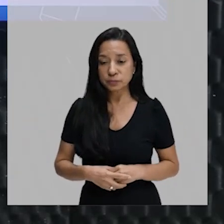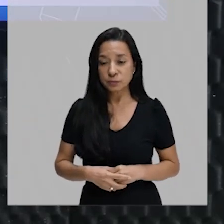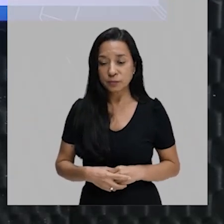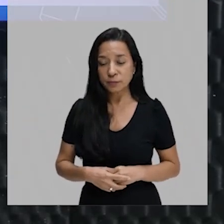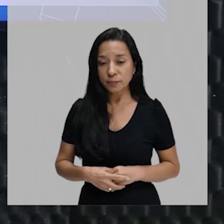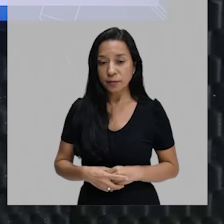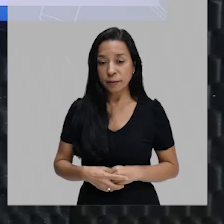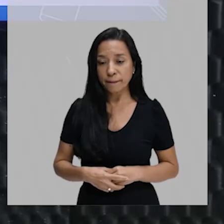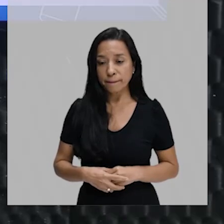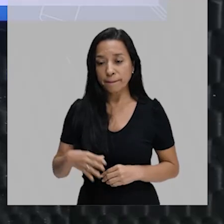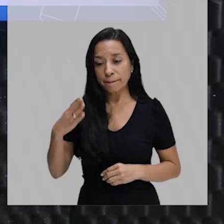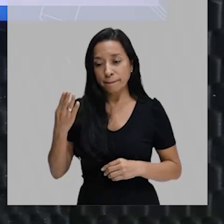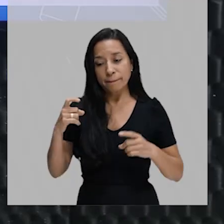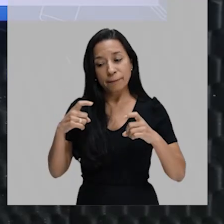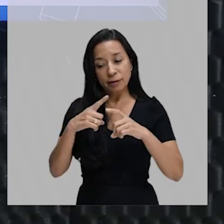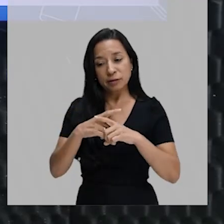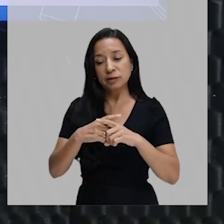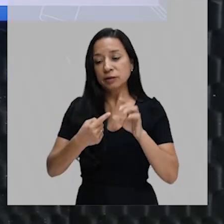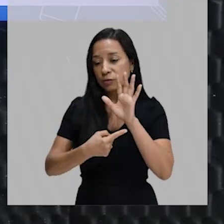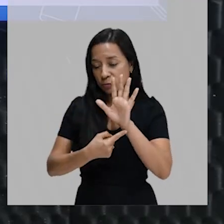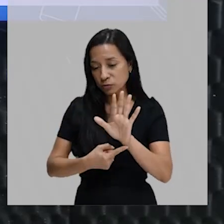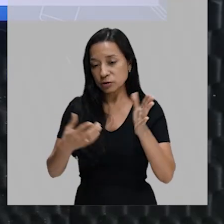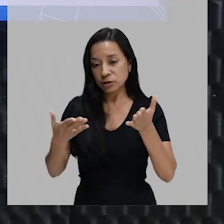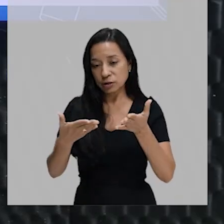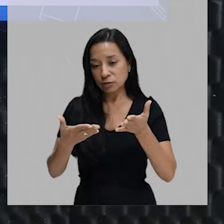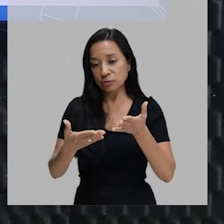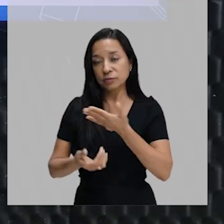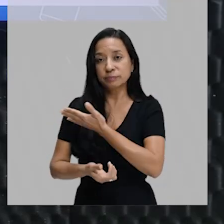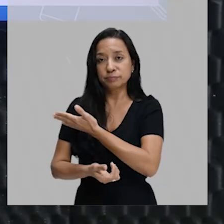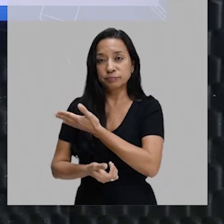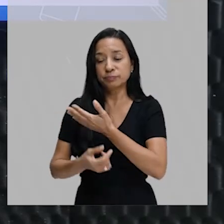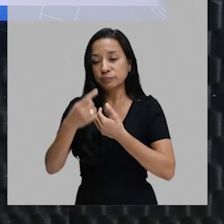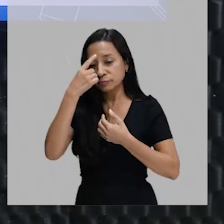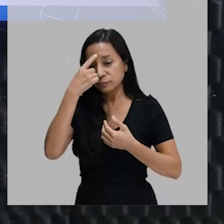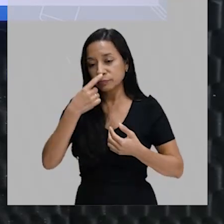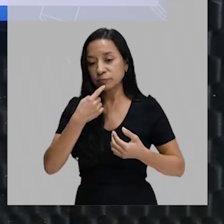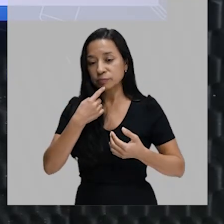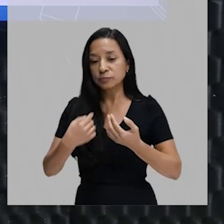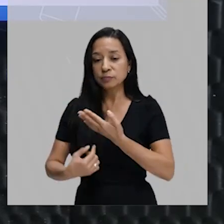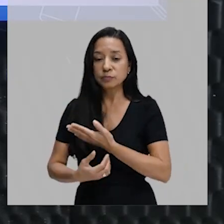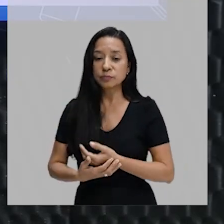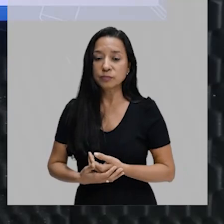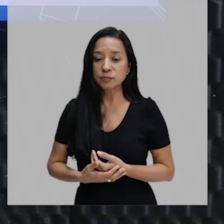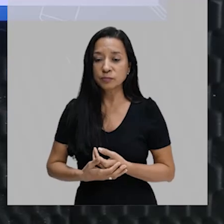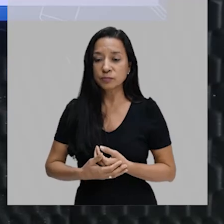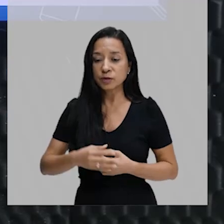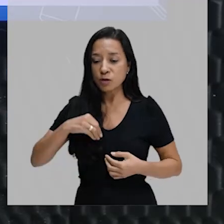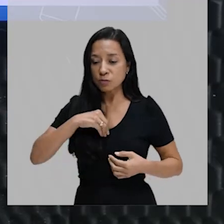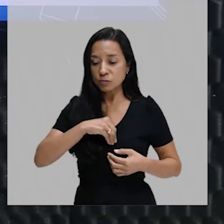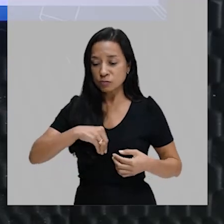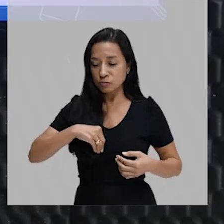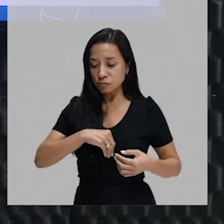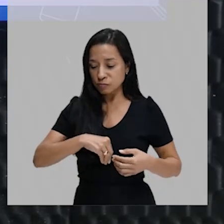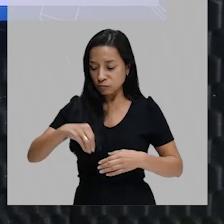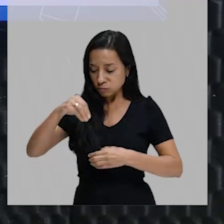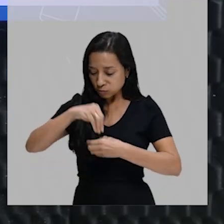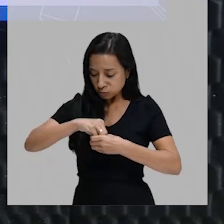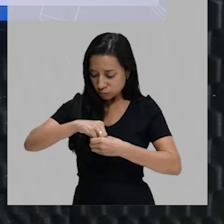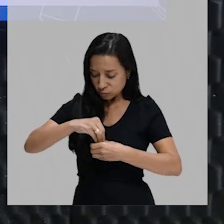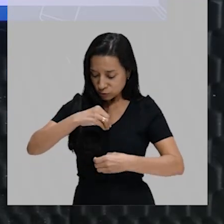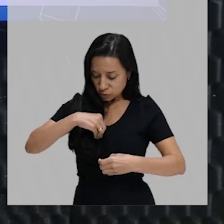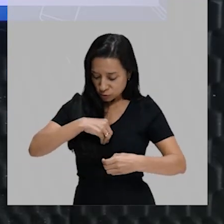Então, a bactéria que eu acabei de mencionar para vocês é o caso da bactéria da nossa flora intestinal.